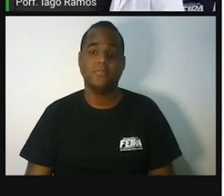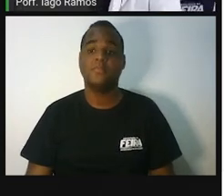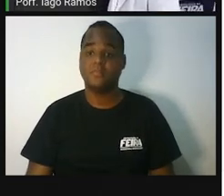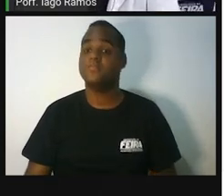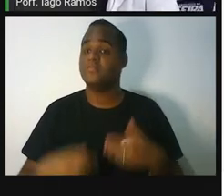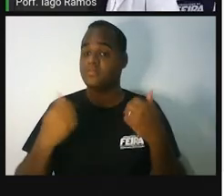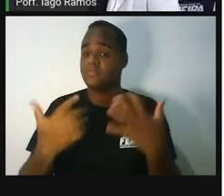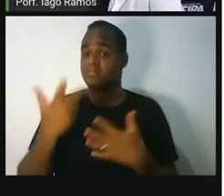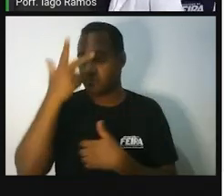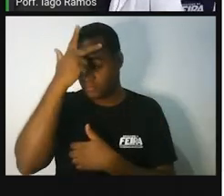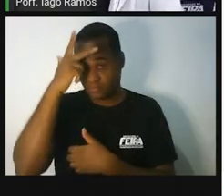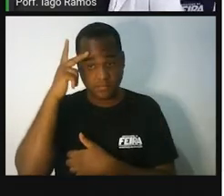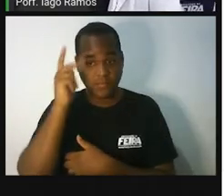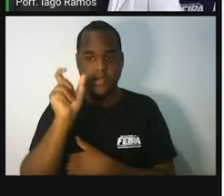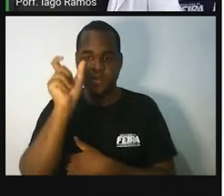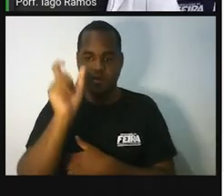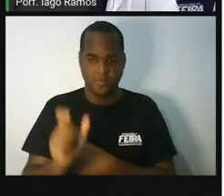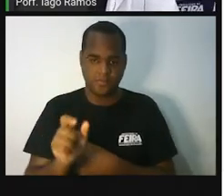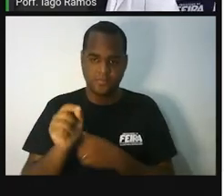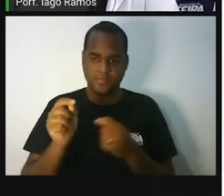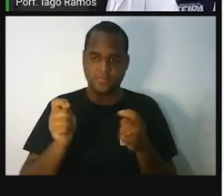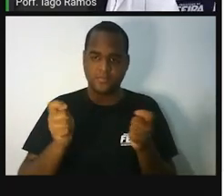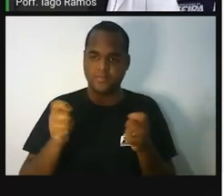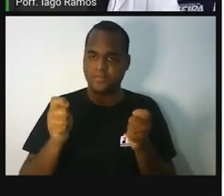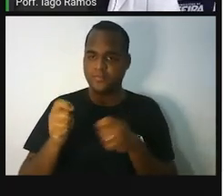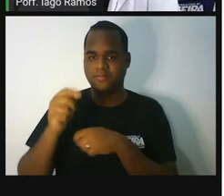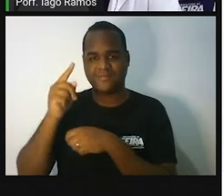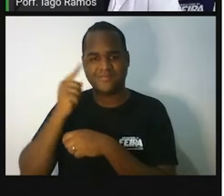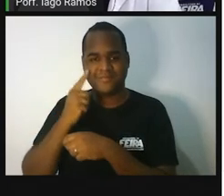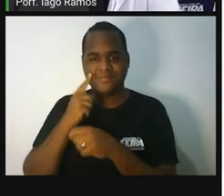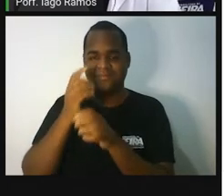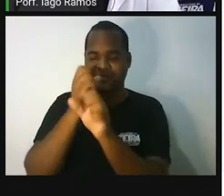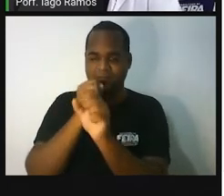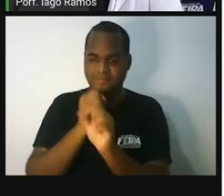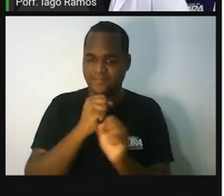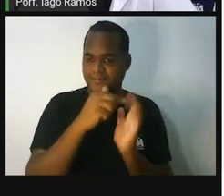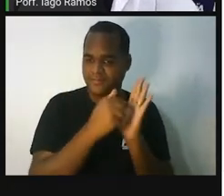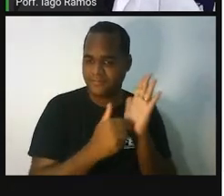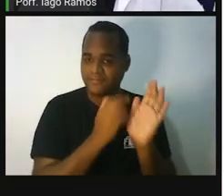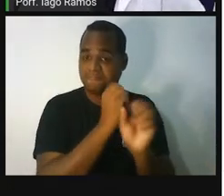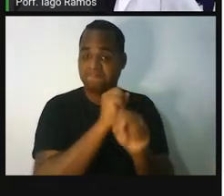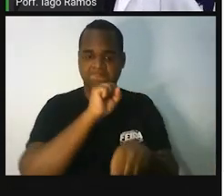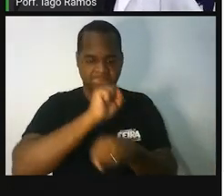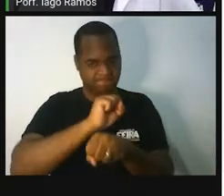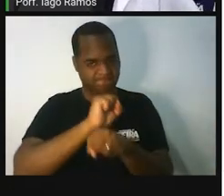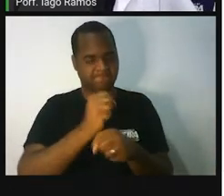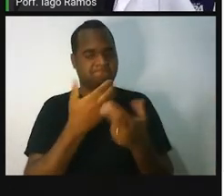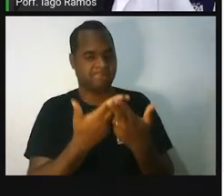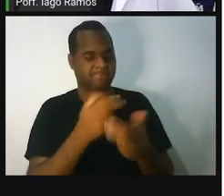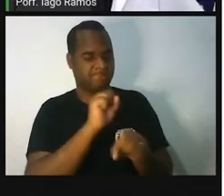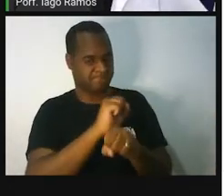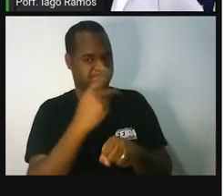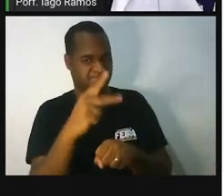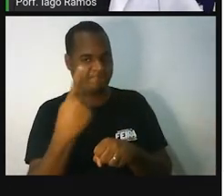Aí, a pessoa iria fazer essa conta e você espera ela fazer. Tá bom?